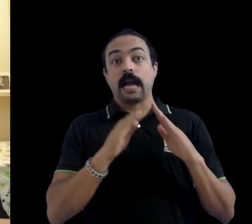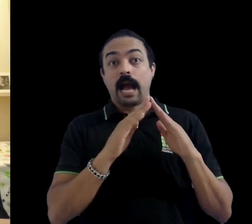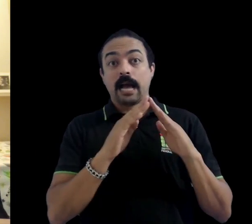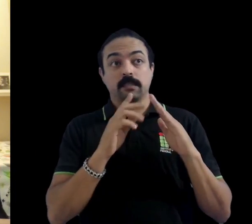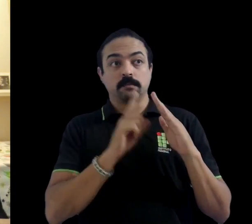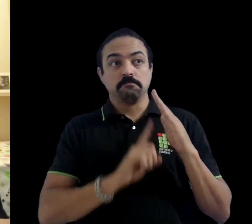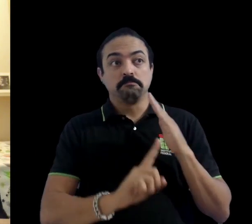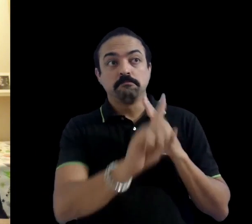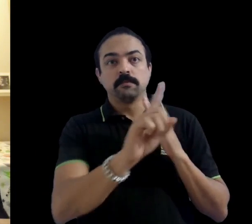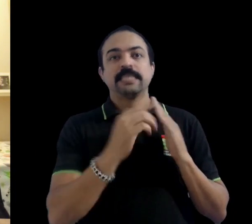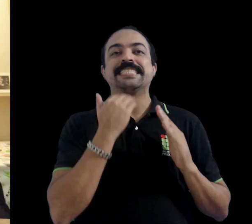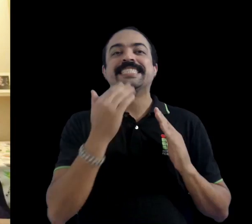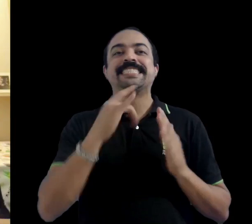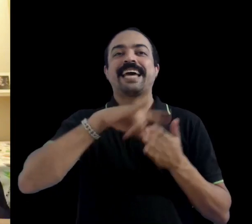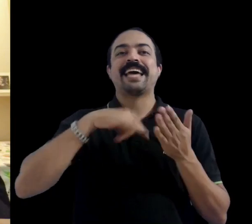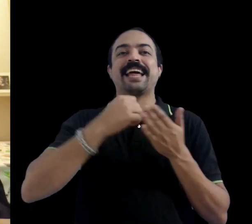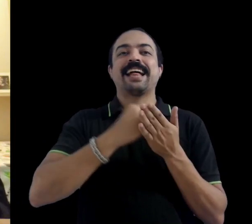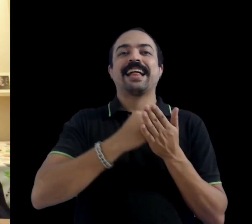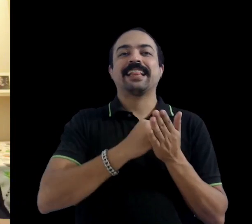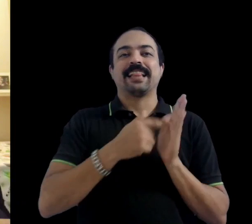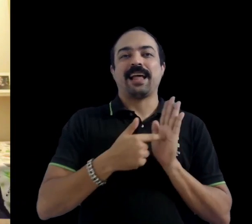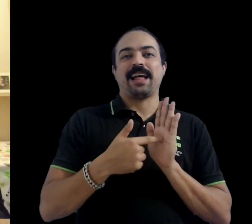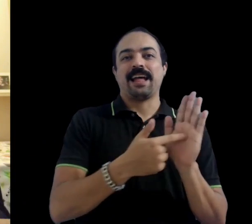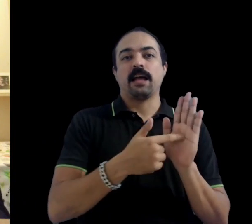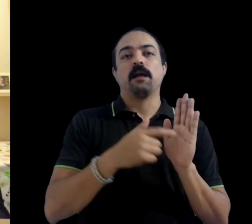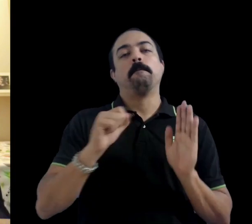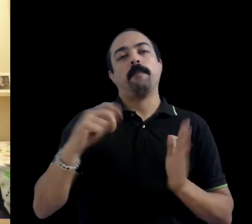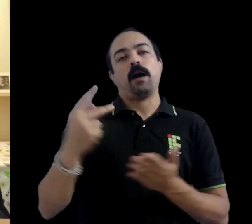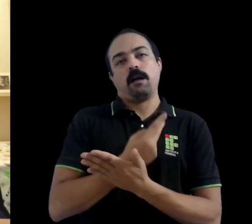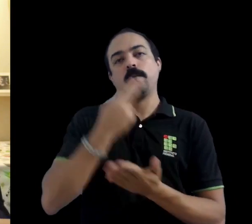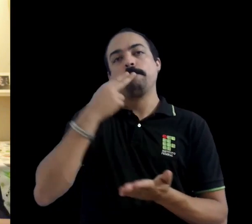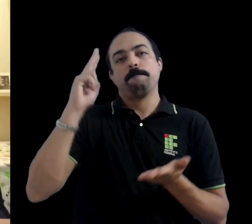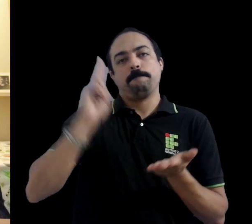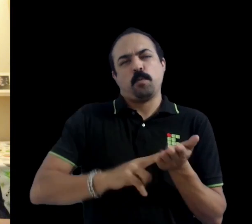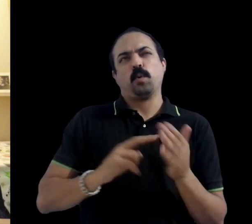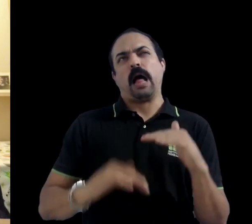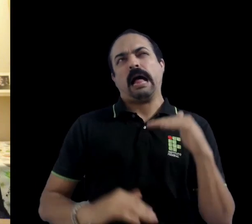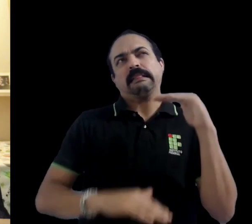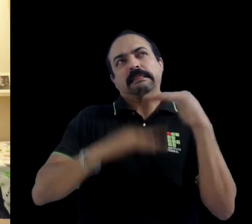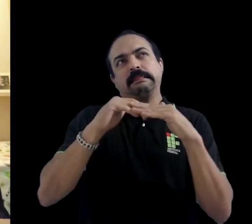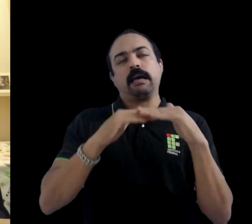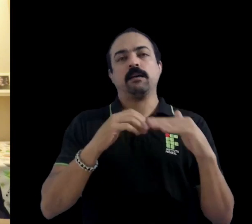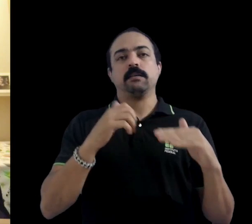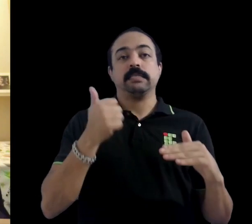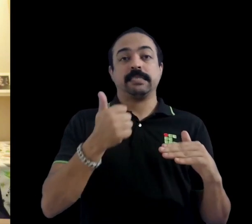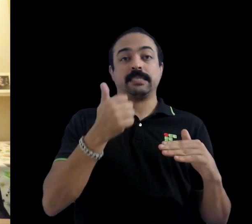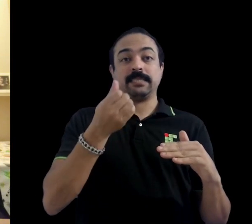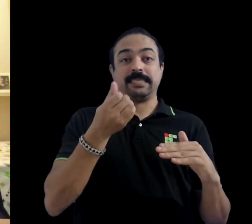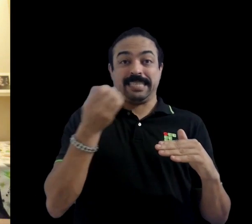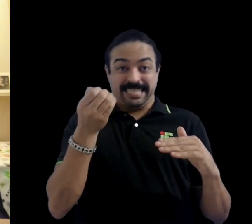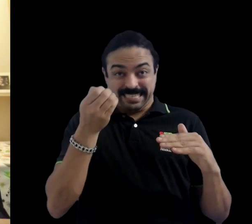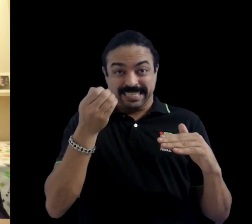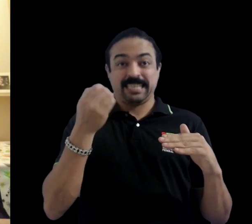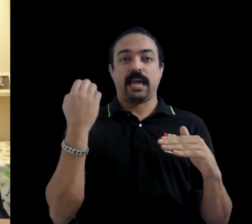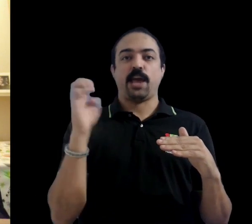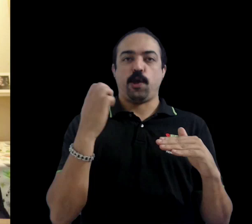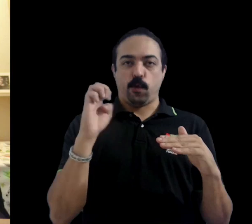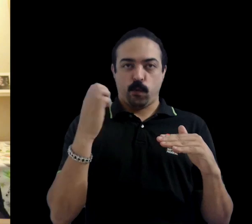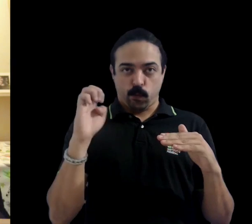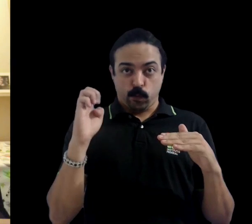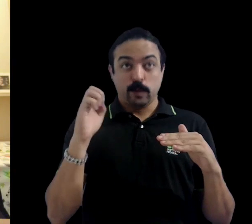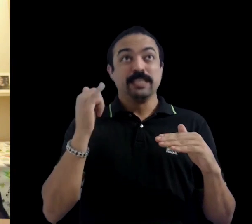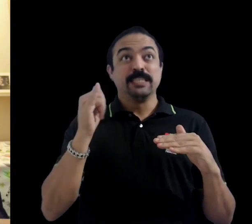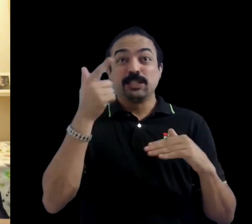quem sair de casa sem autorização, você pode ser multado e a multa chega até 160 euros